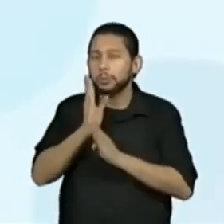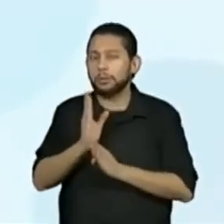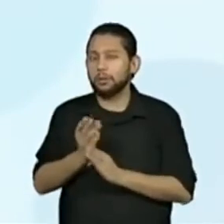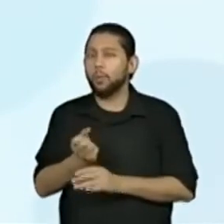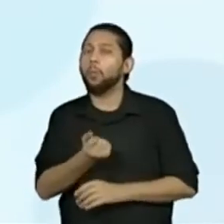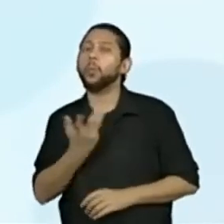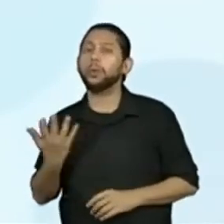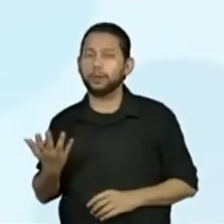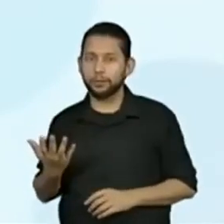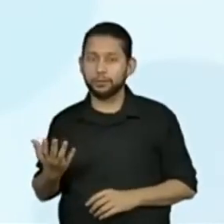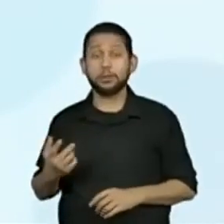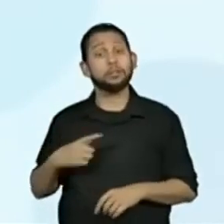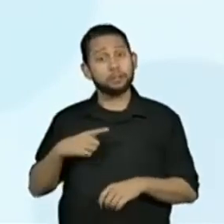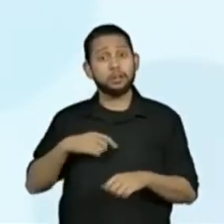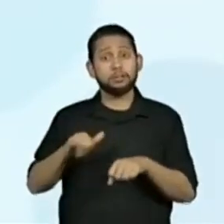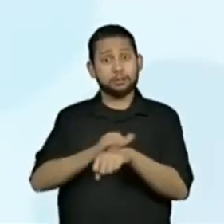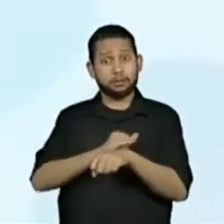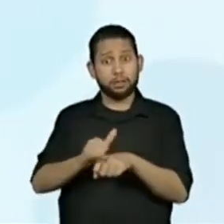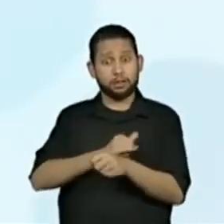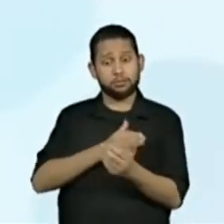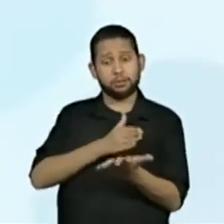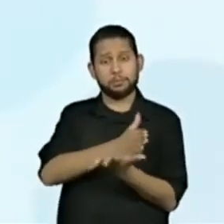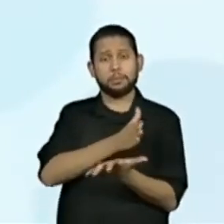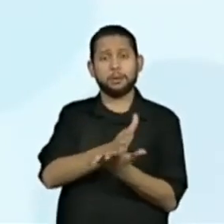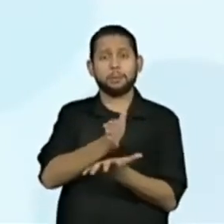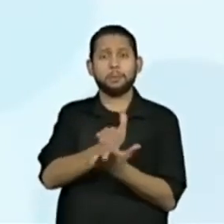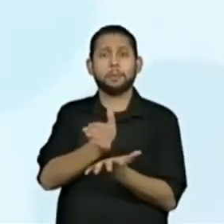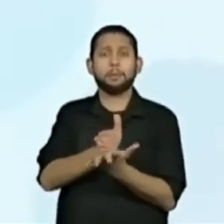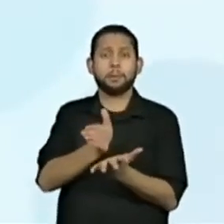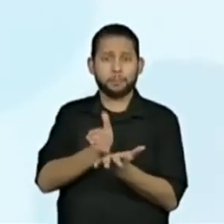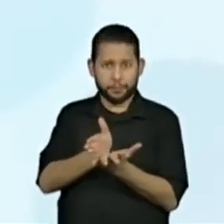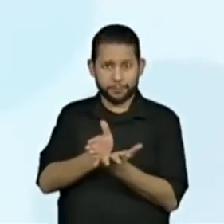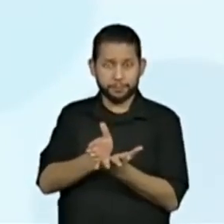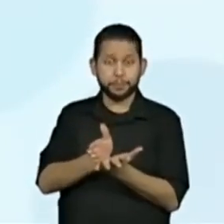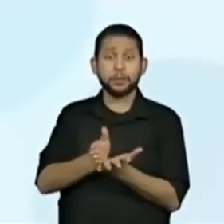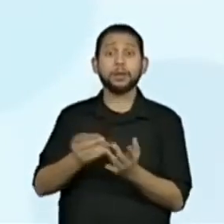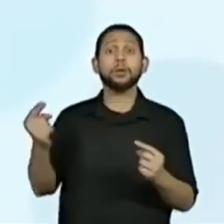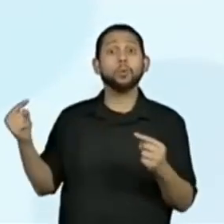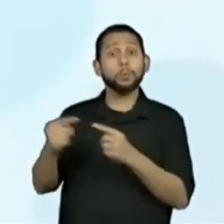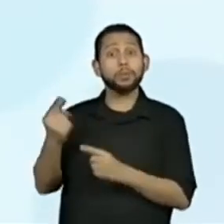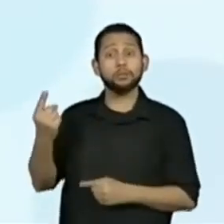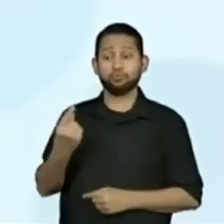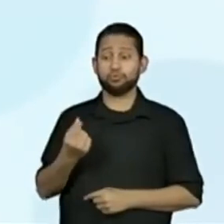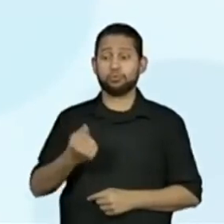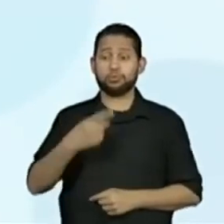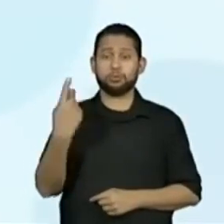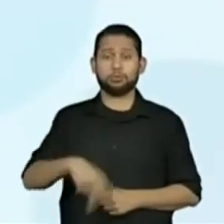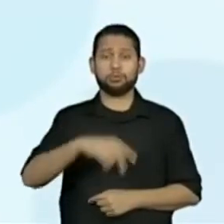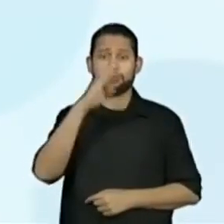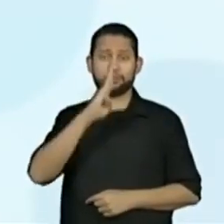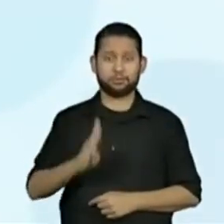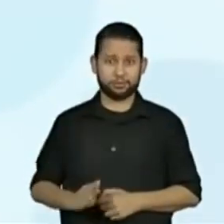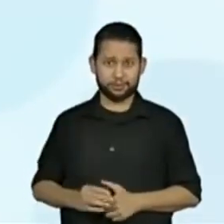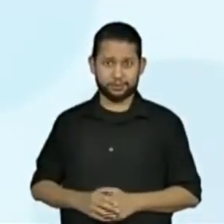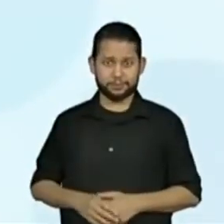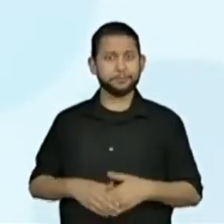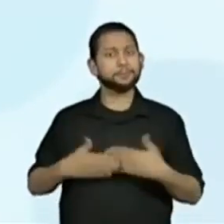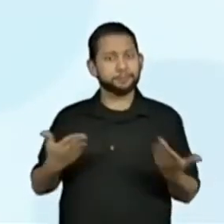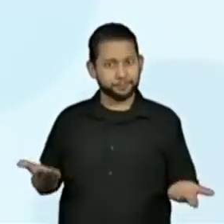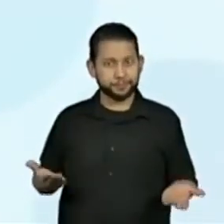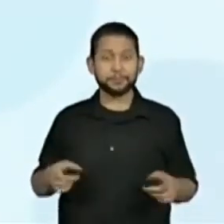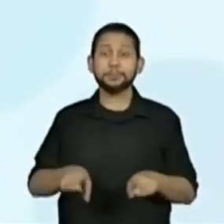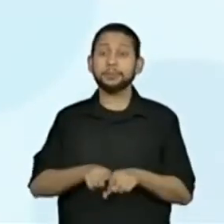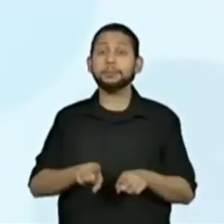Estratégias diversas para a resolução de problemas envolvendo o sistema monetário. Fizemos também